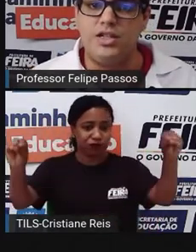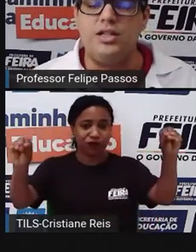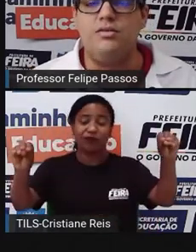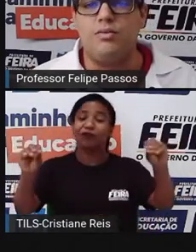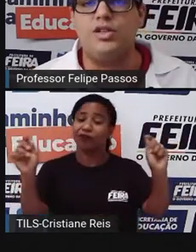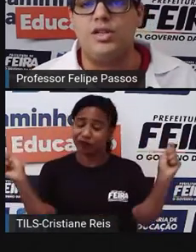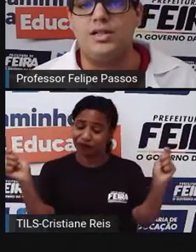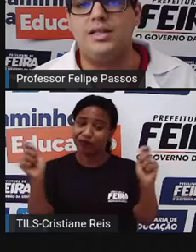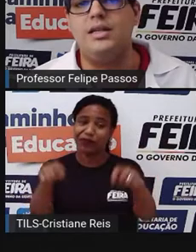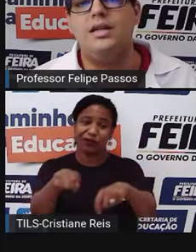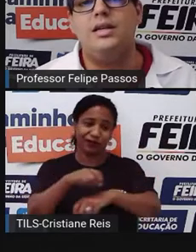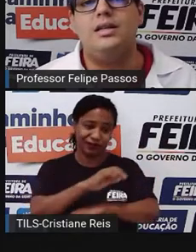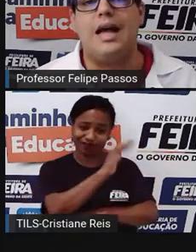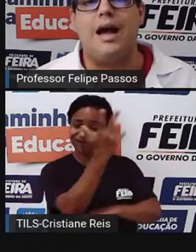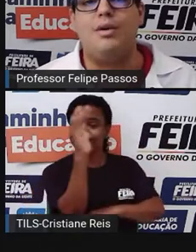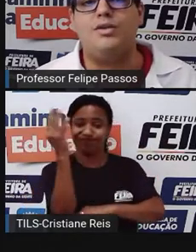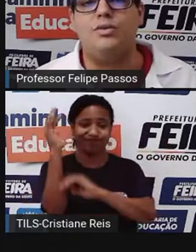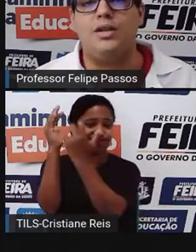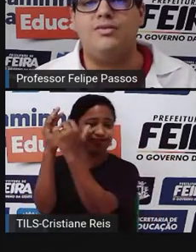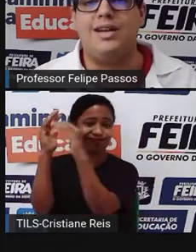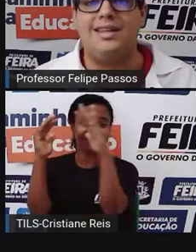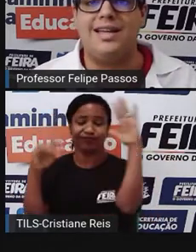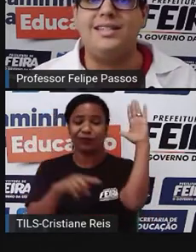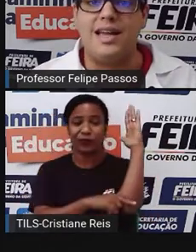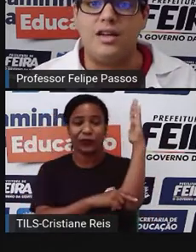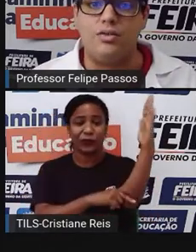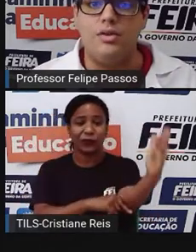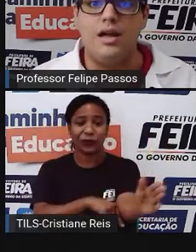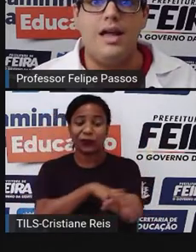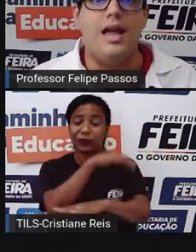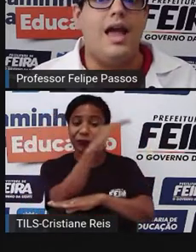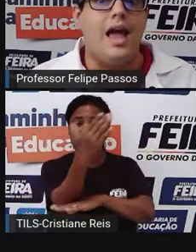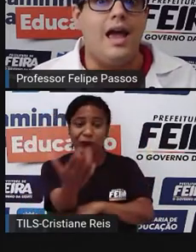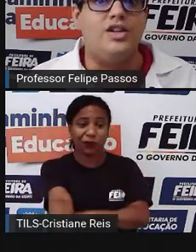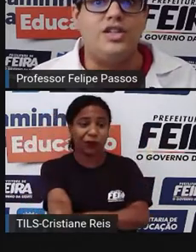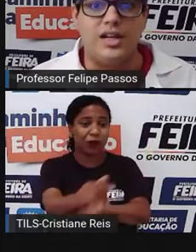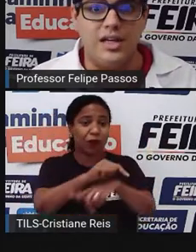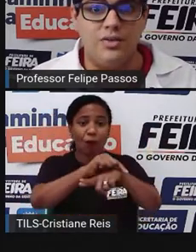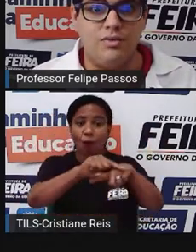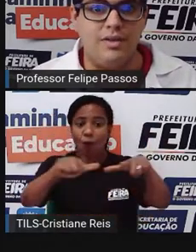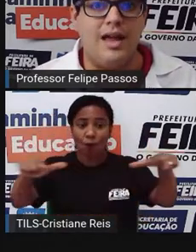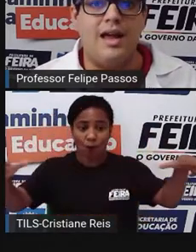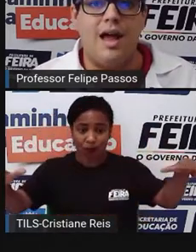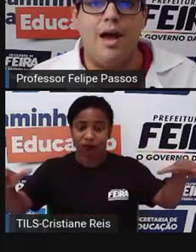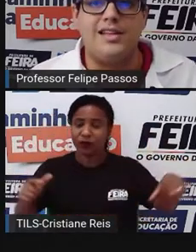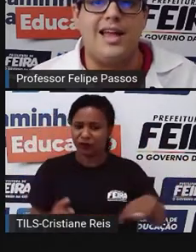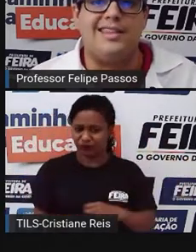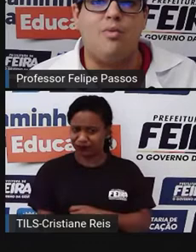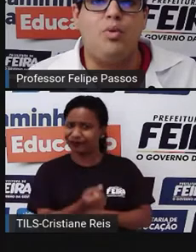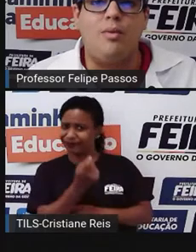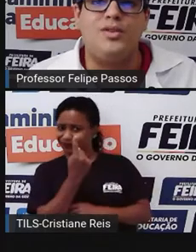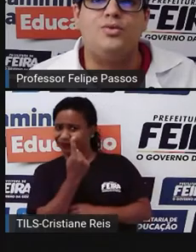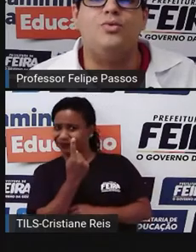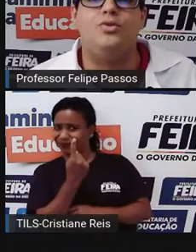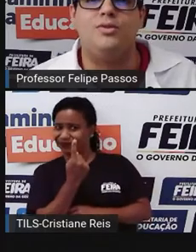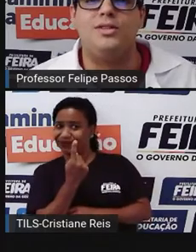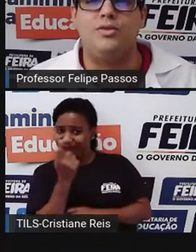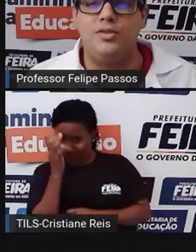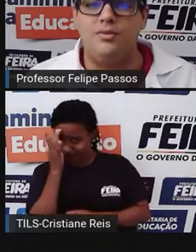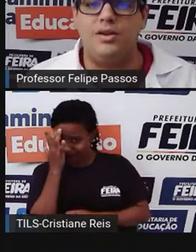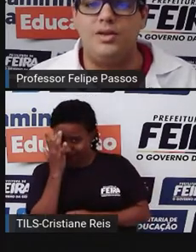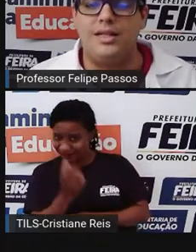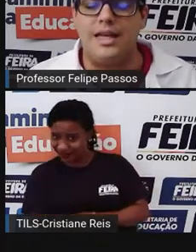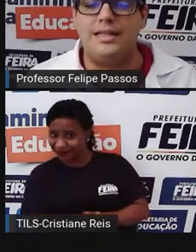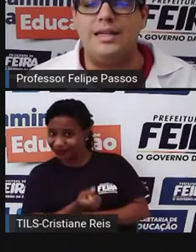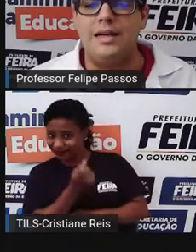existe uma chance da Amazônia virar deserto. É estranho, né? É até um pouco absurdo você